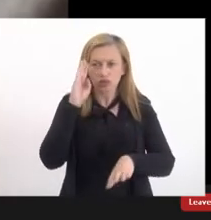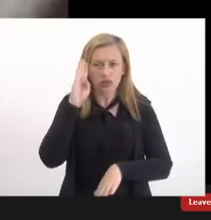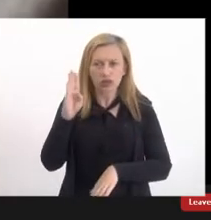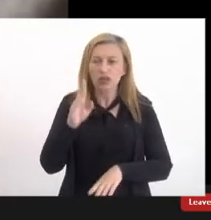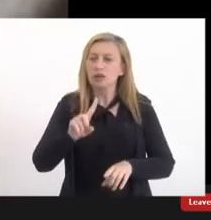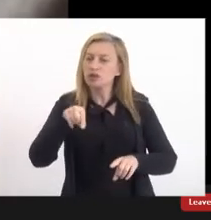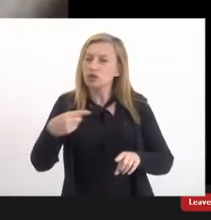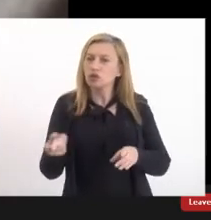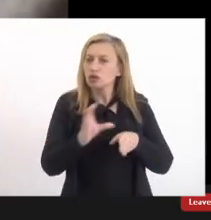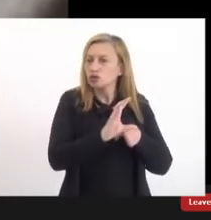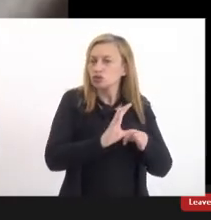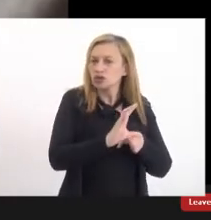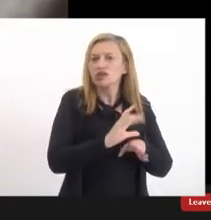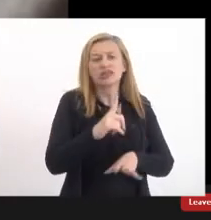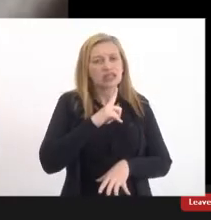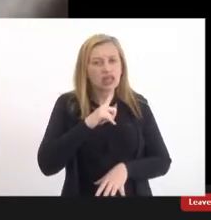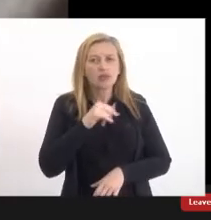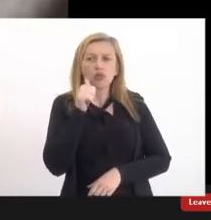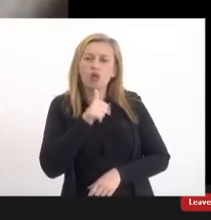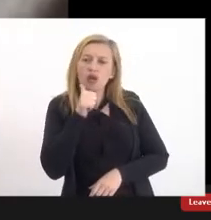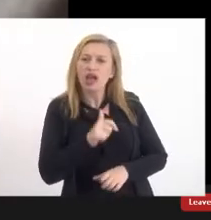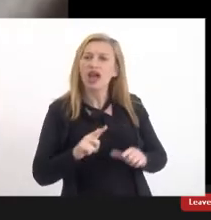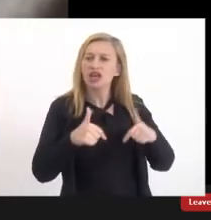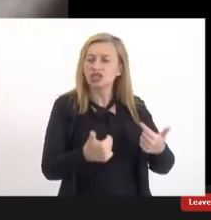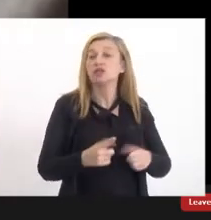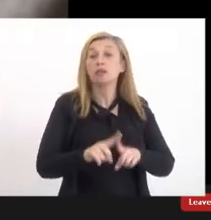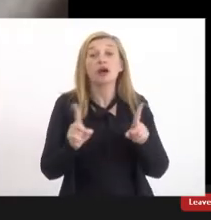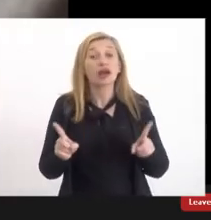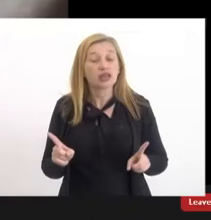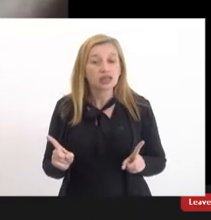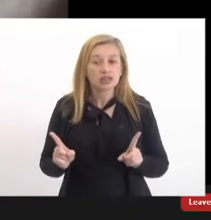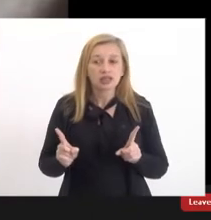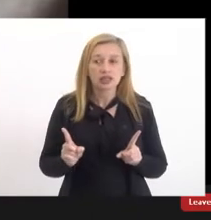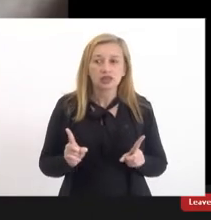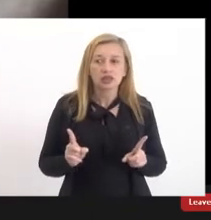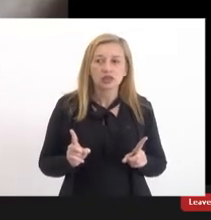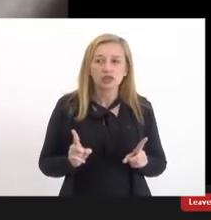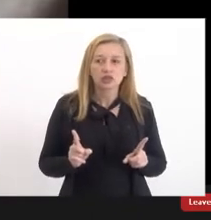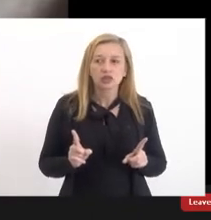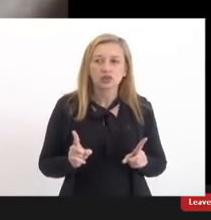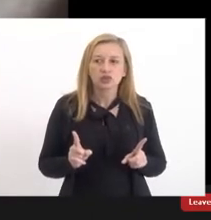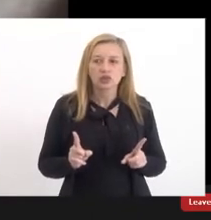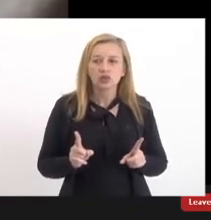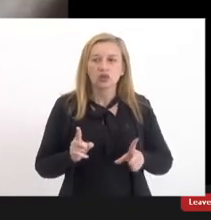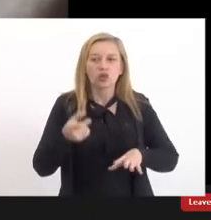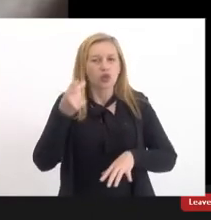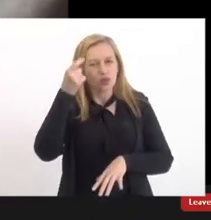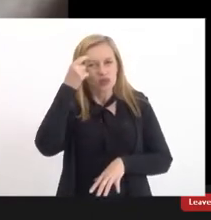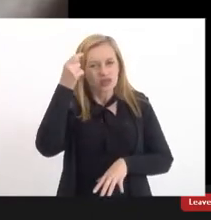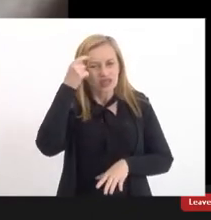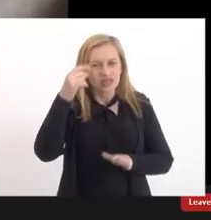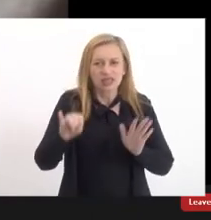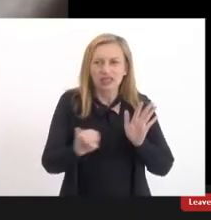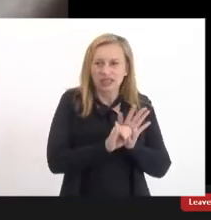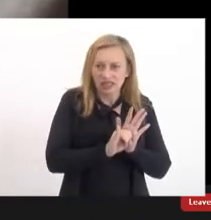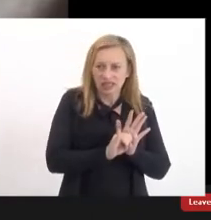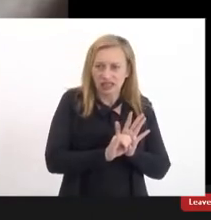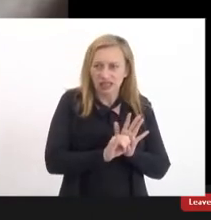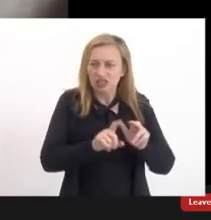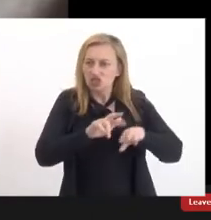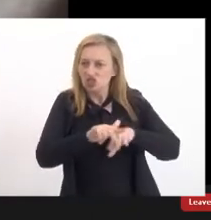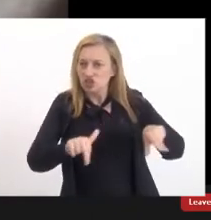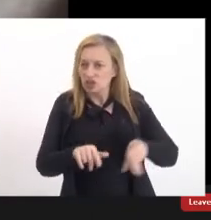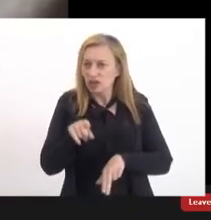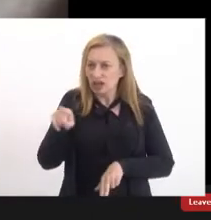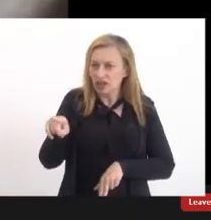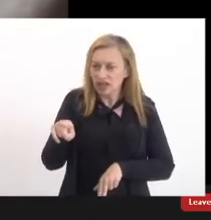outros conselhos você tem mulheres atuando porém o recorte de consciência de identidade de classe de gênero ali